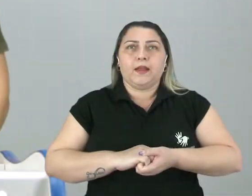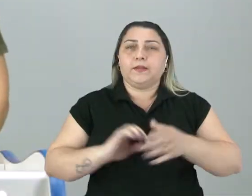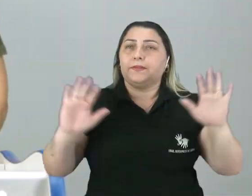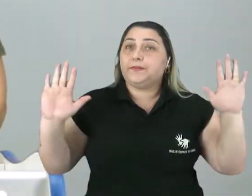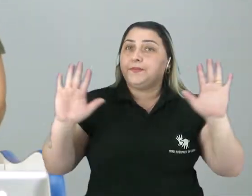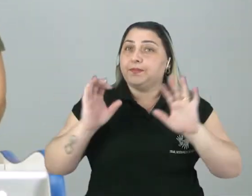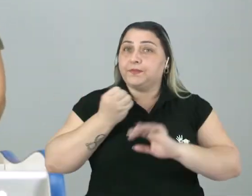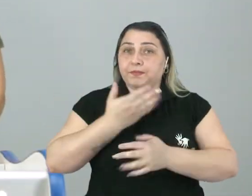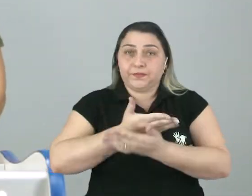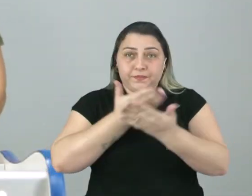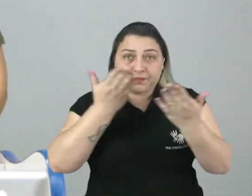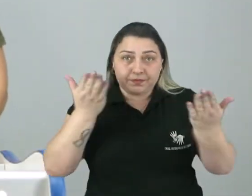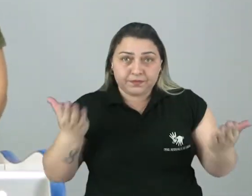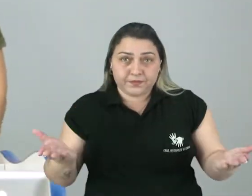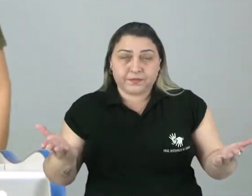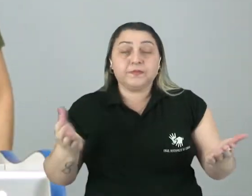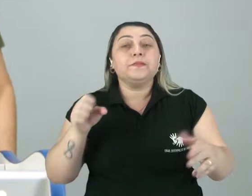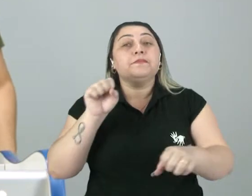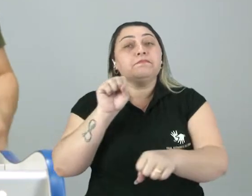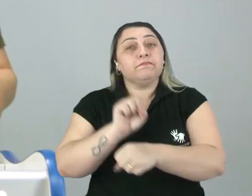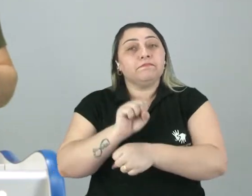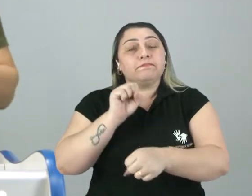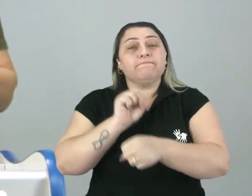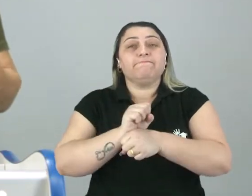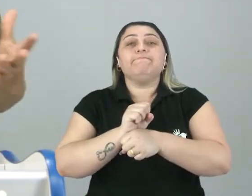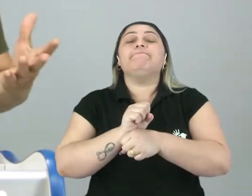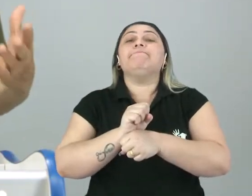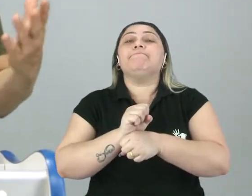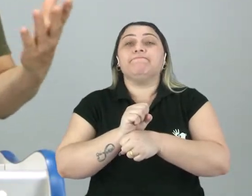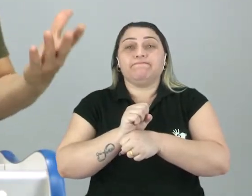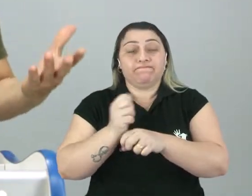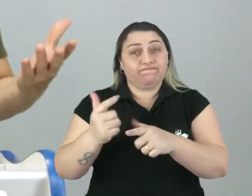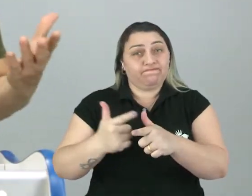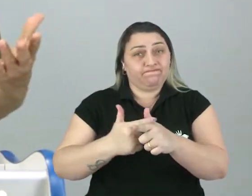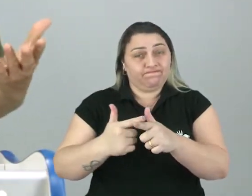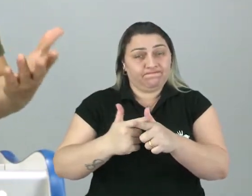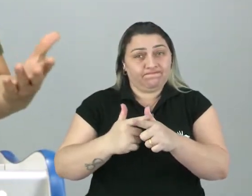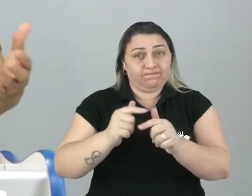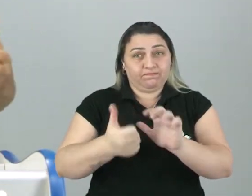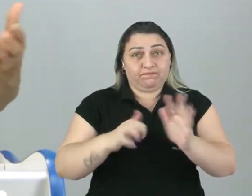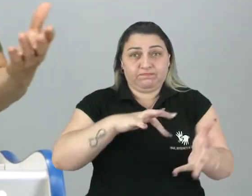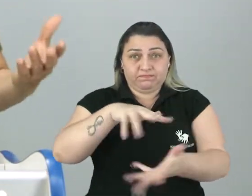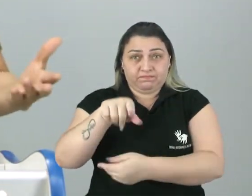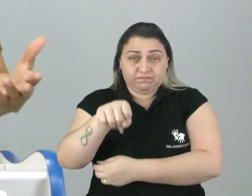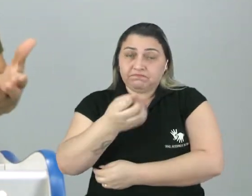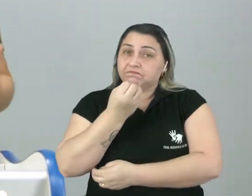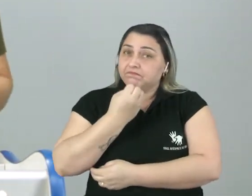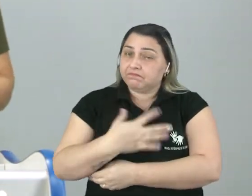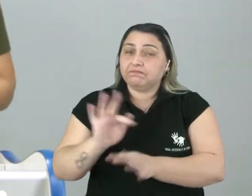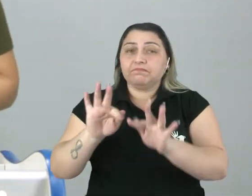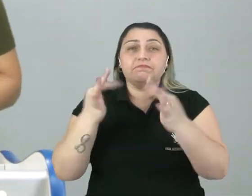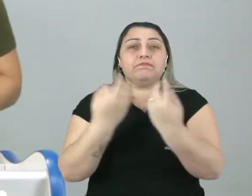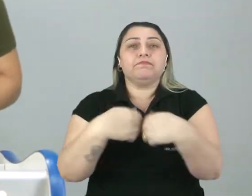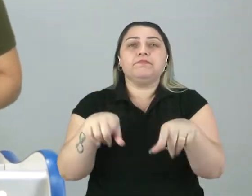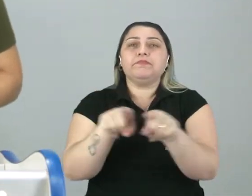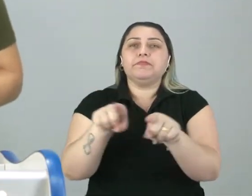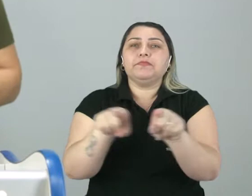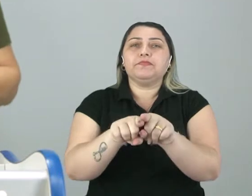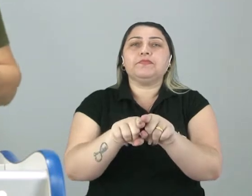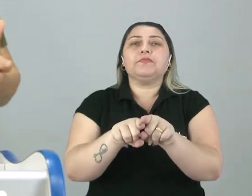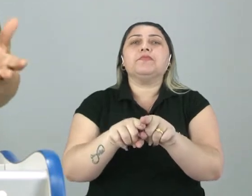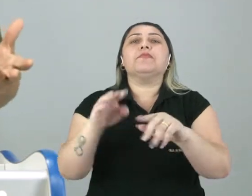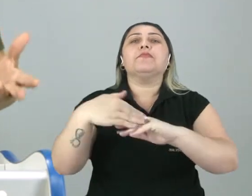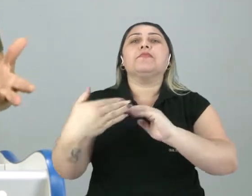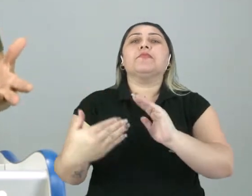Olá, tudo bem? Espero que diante dessa situação e desse quadro de pandemia você esteja bem, sua família esteja bem,